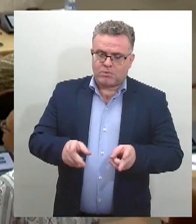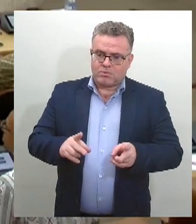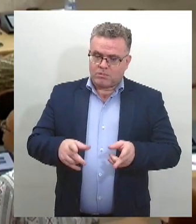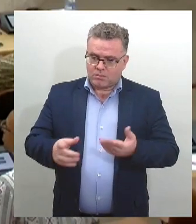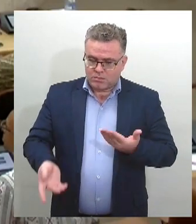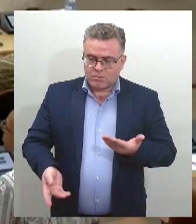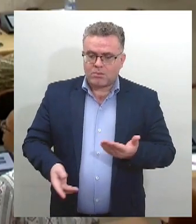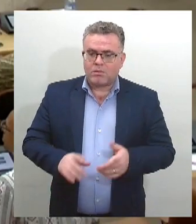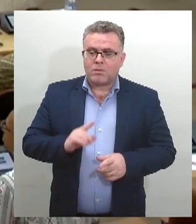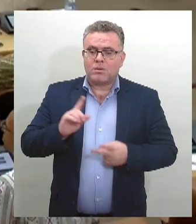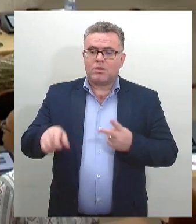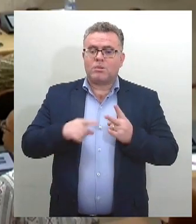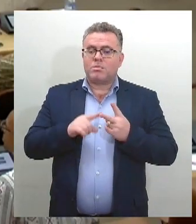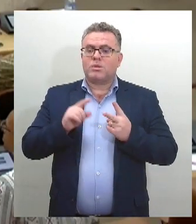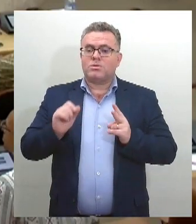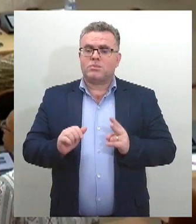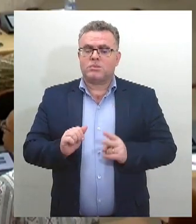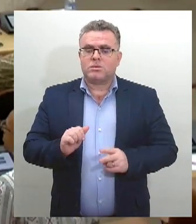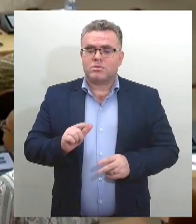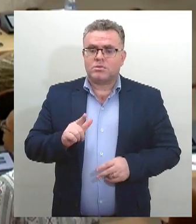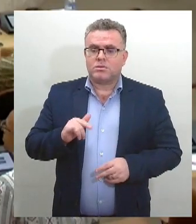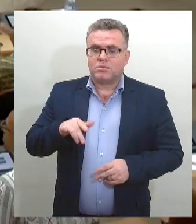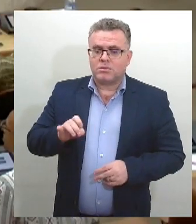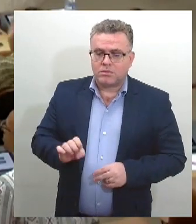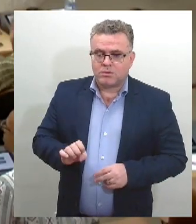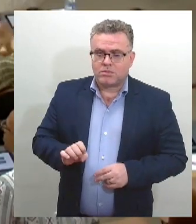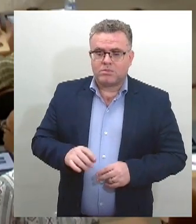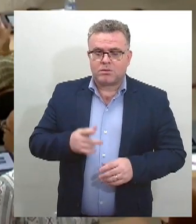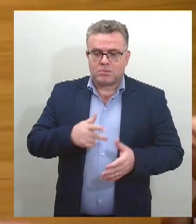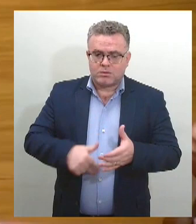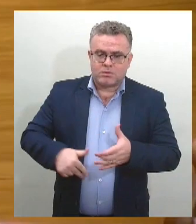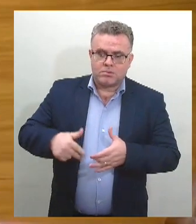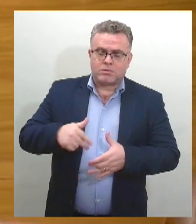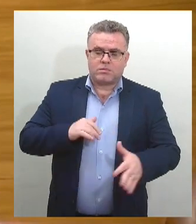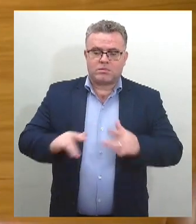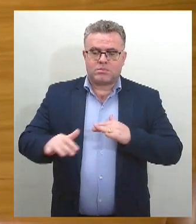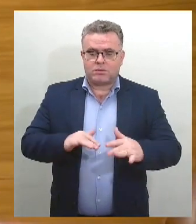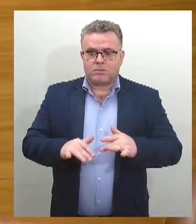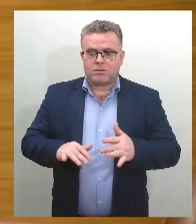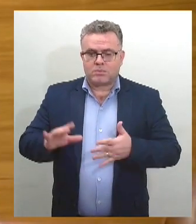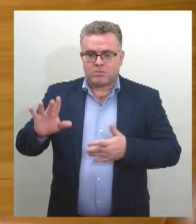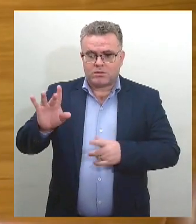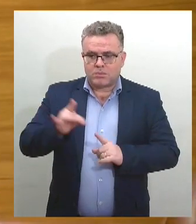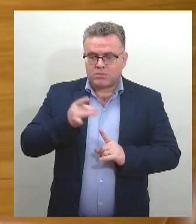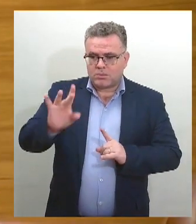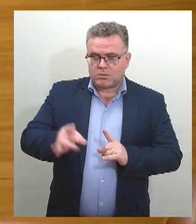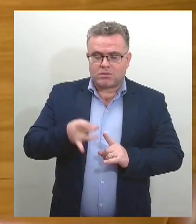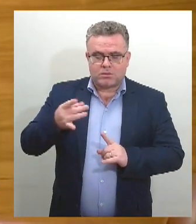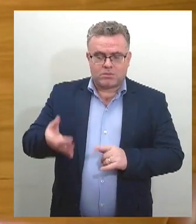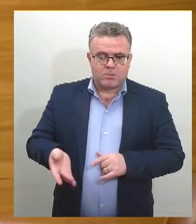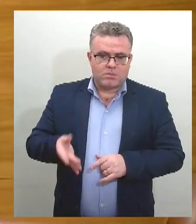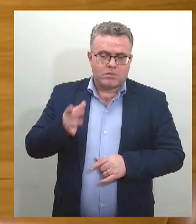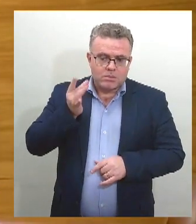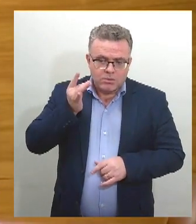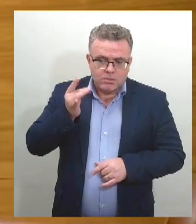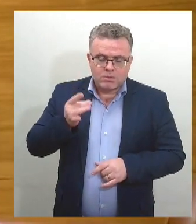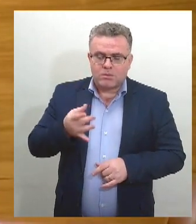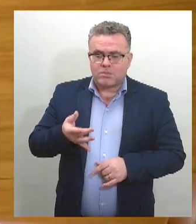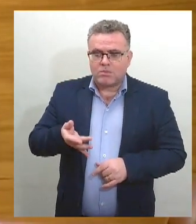Santana Salvador, integrante do movimento das Catadoras de Mangaba de Sergipe, que como mulher preta,